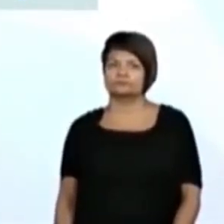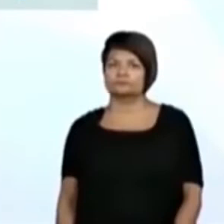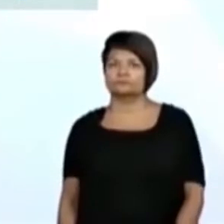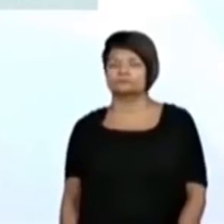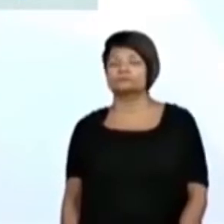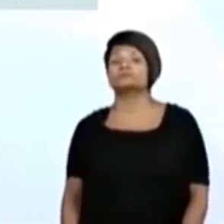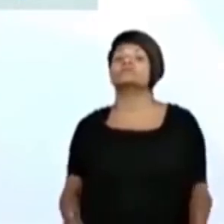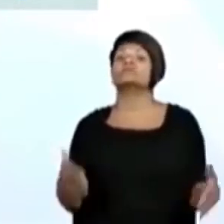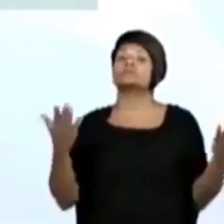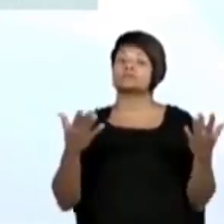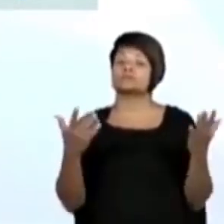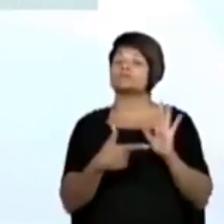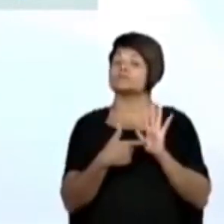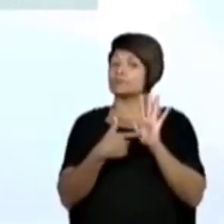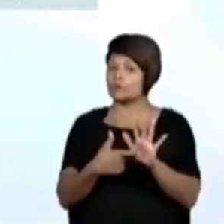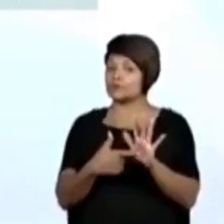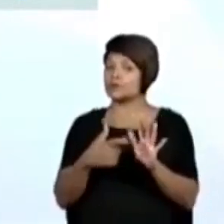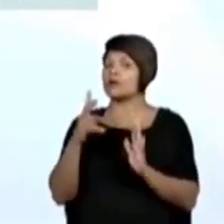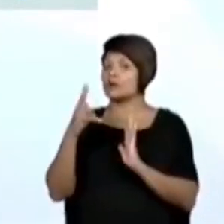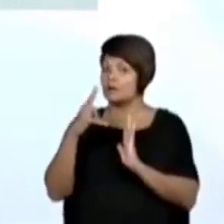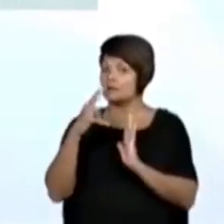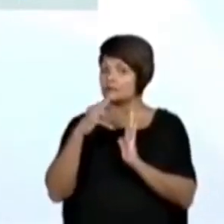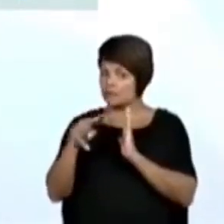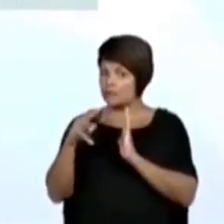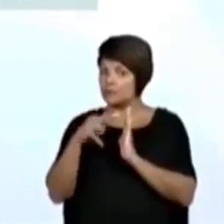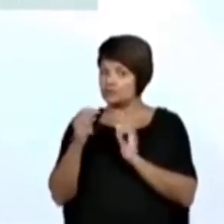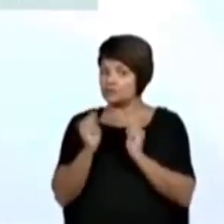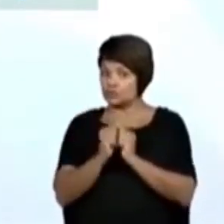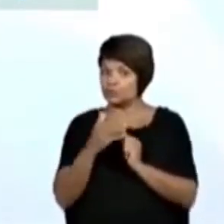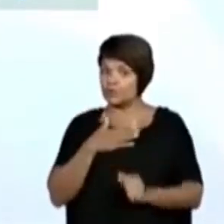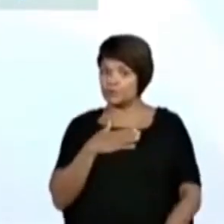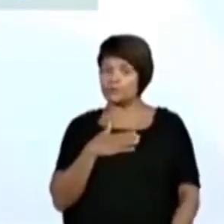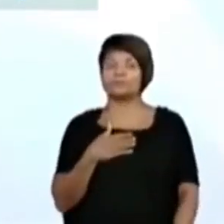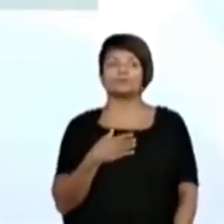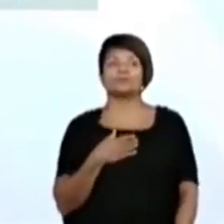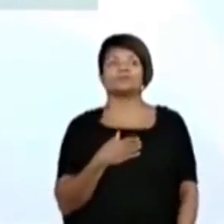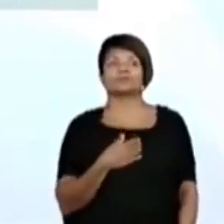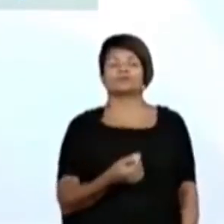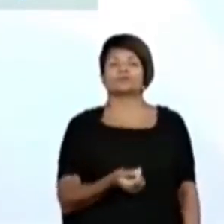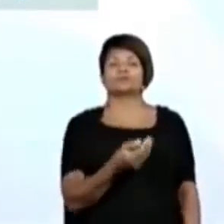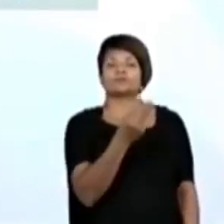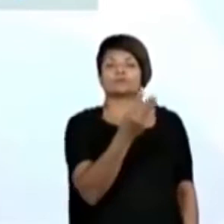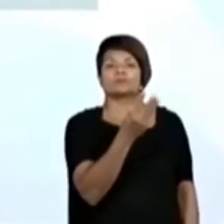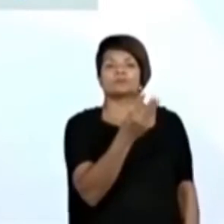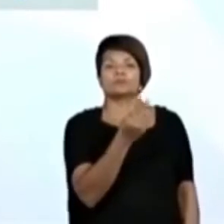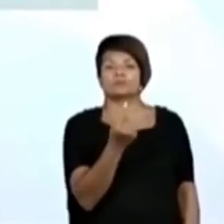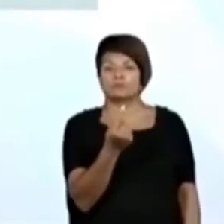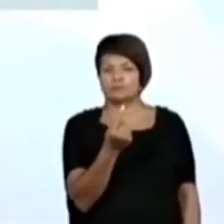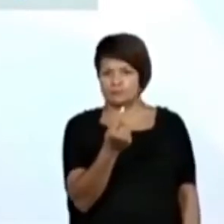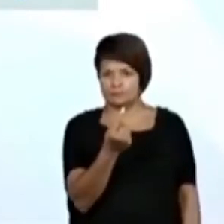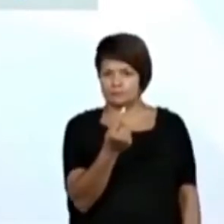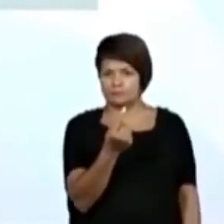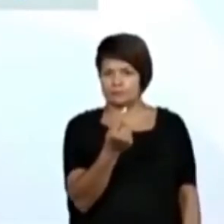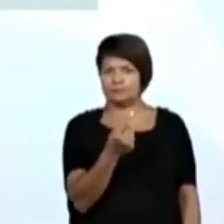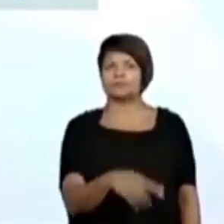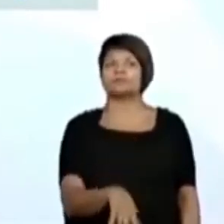eu vou mostrar e vocês vão ler junto comigo os números, tá bom? Ó, juntos. 31,